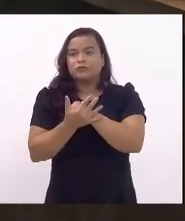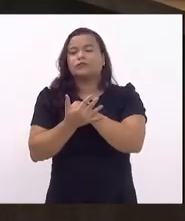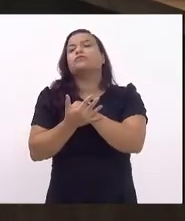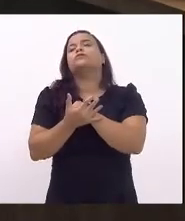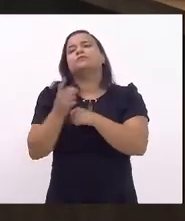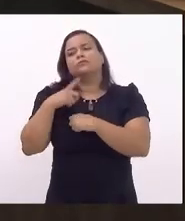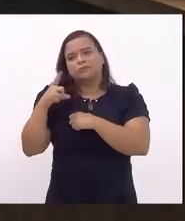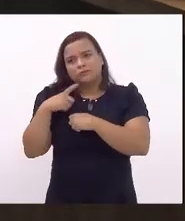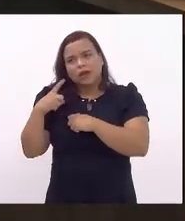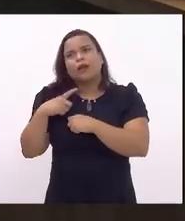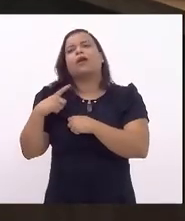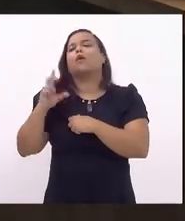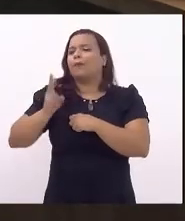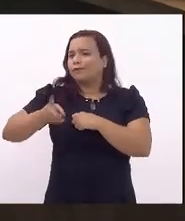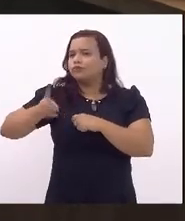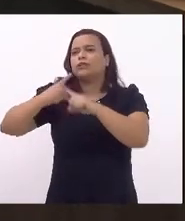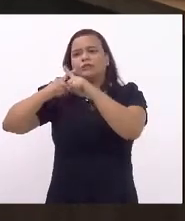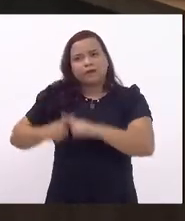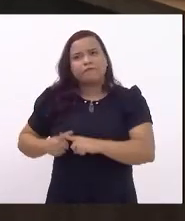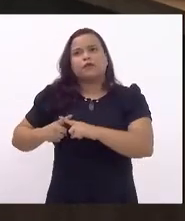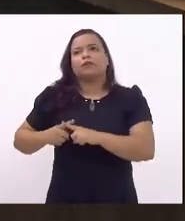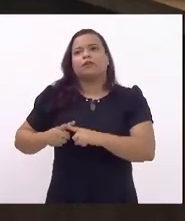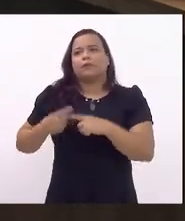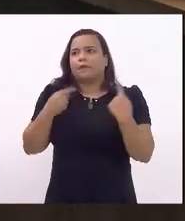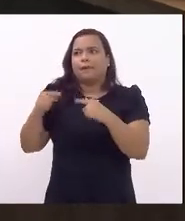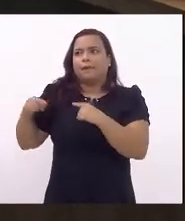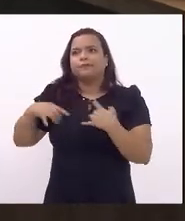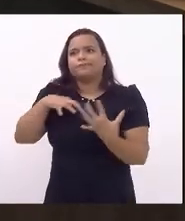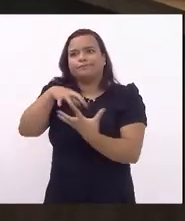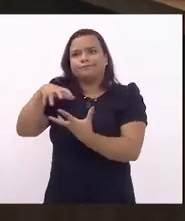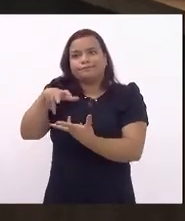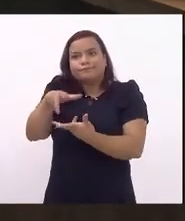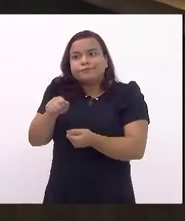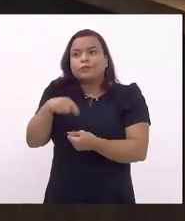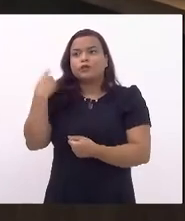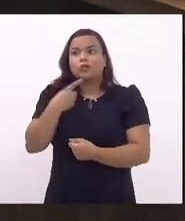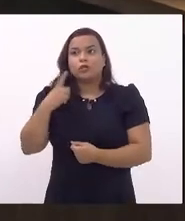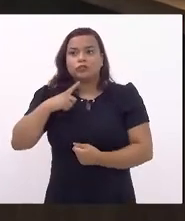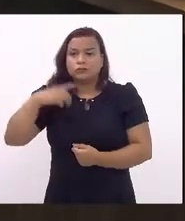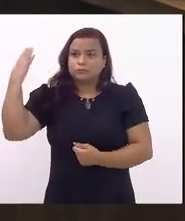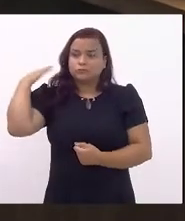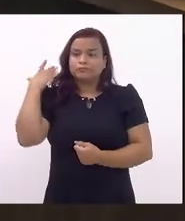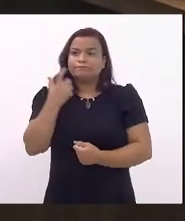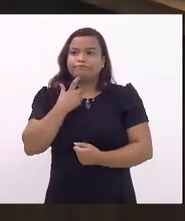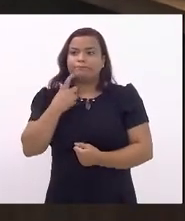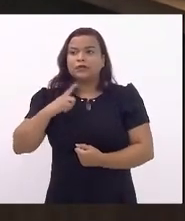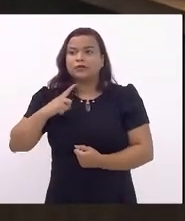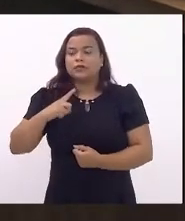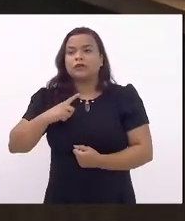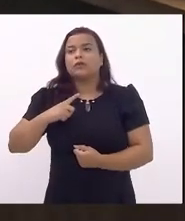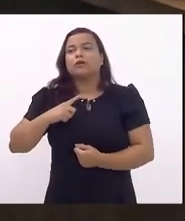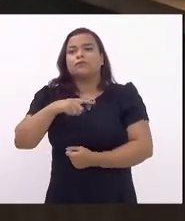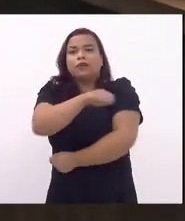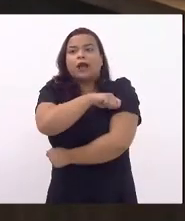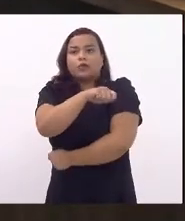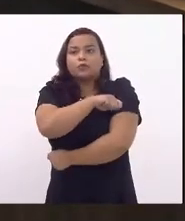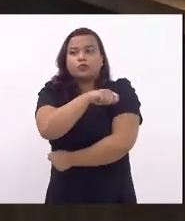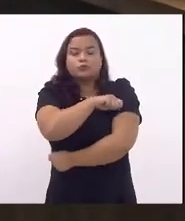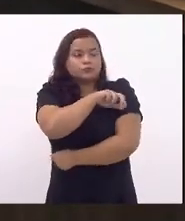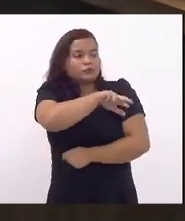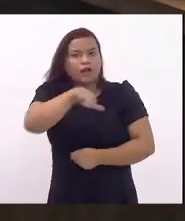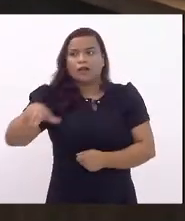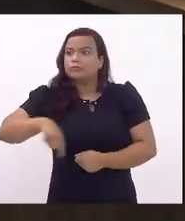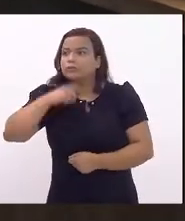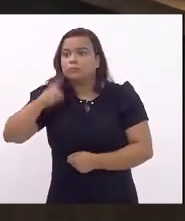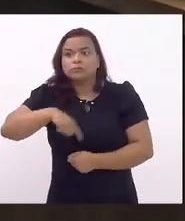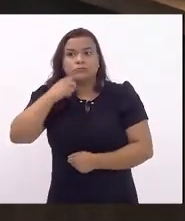desafia ainda hoje a humanidade, a gente teve, por exemplo, senhor presidente, alunos e alunas que não